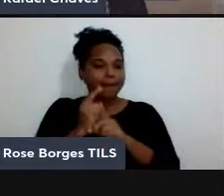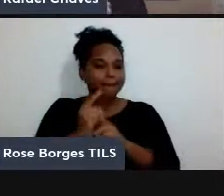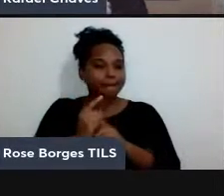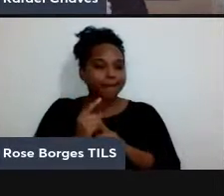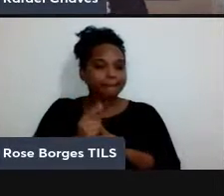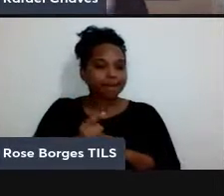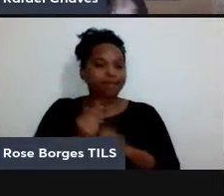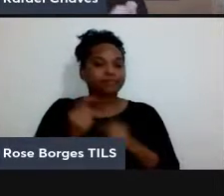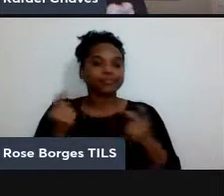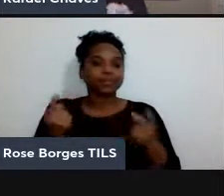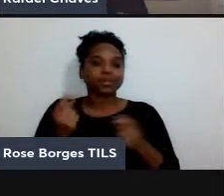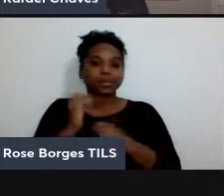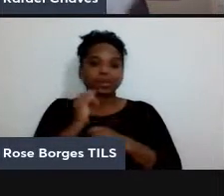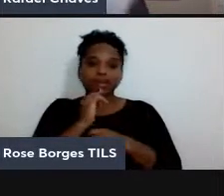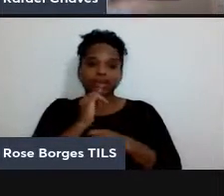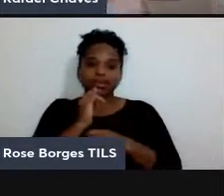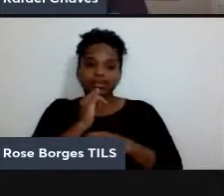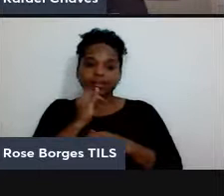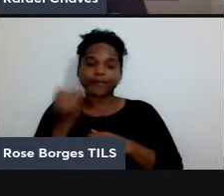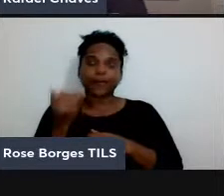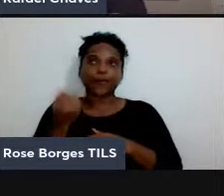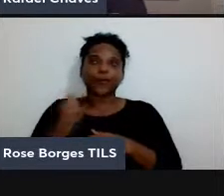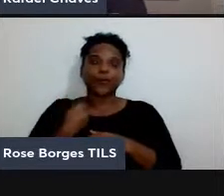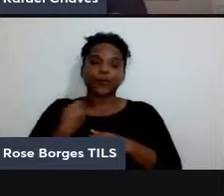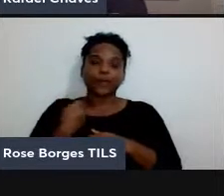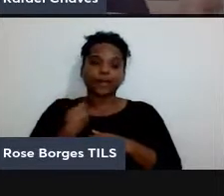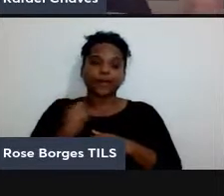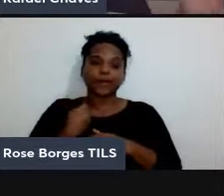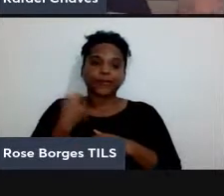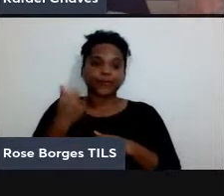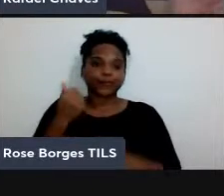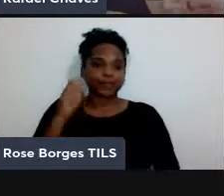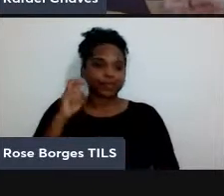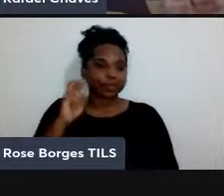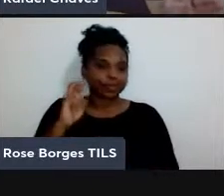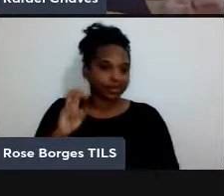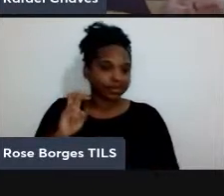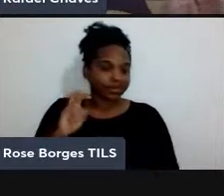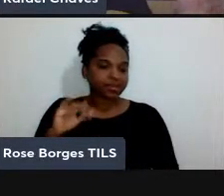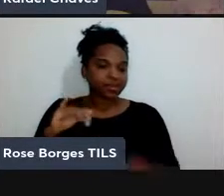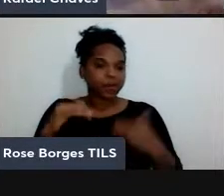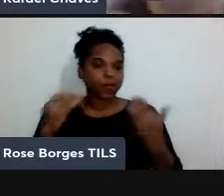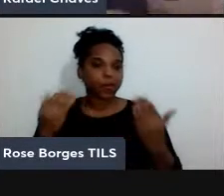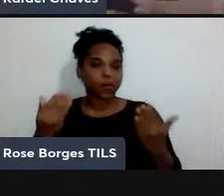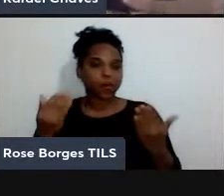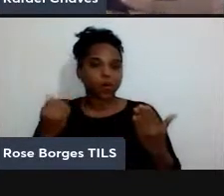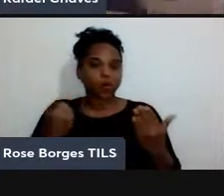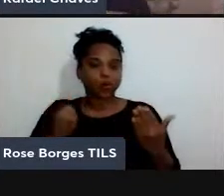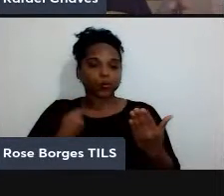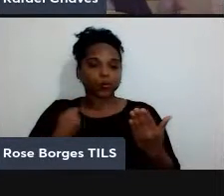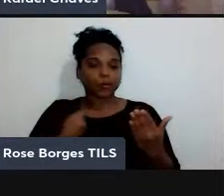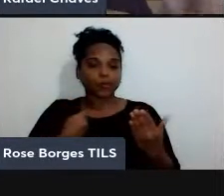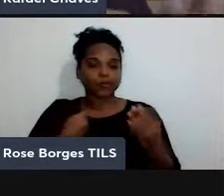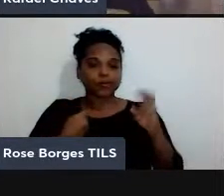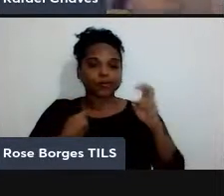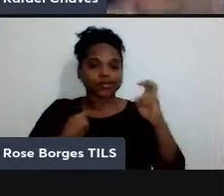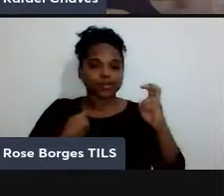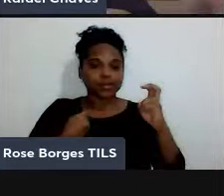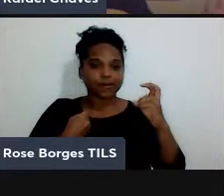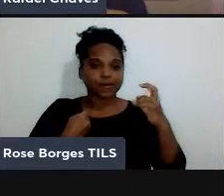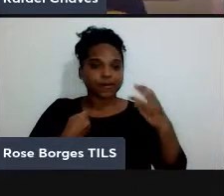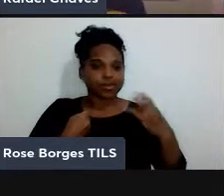por exemplo o número 15 os fatores primos de 15 são 5 e 3 5 e 3 são primos que quando